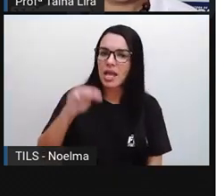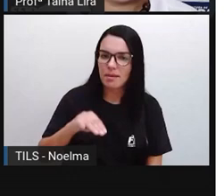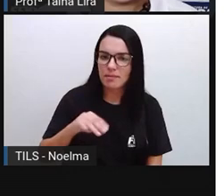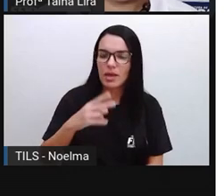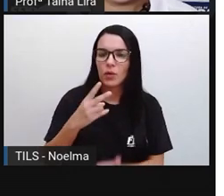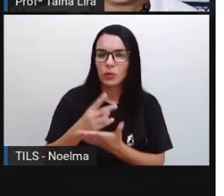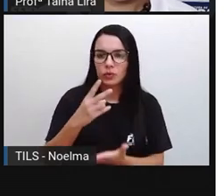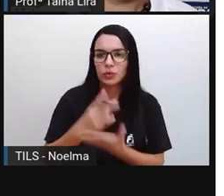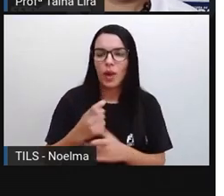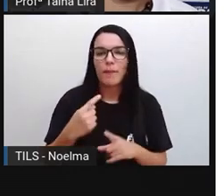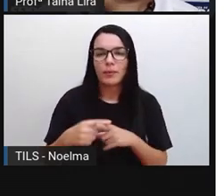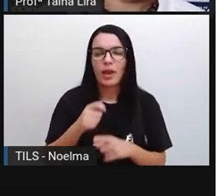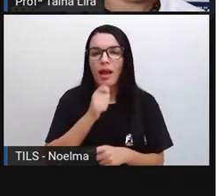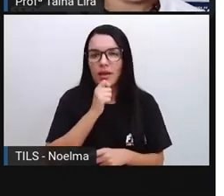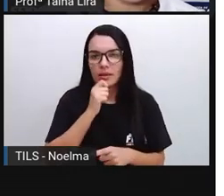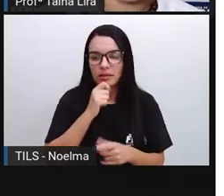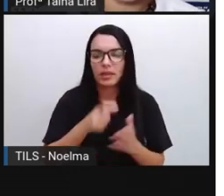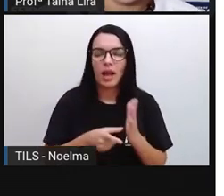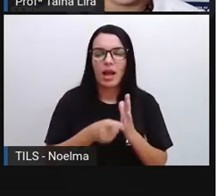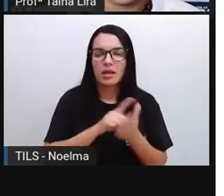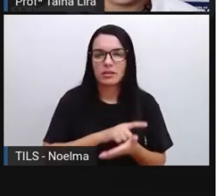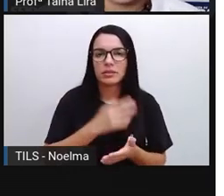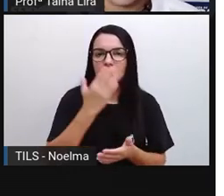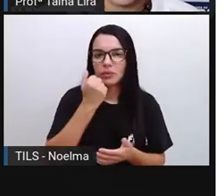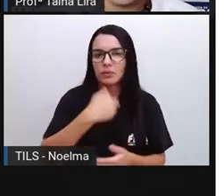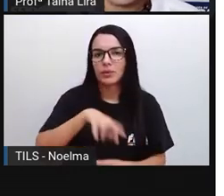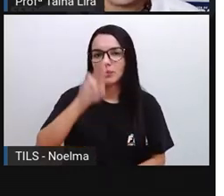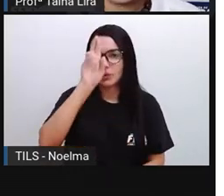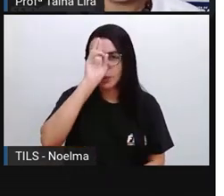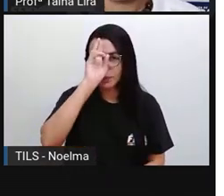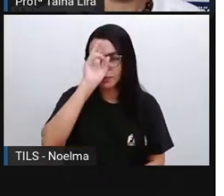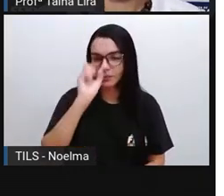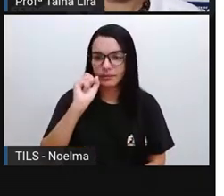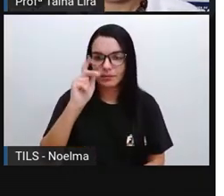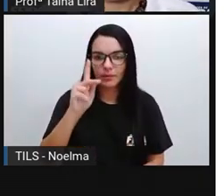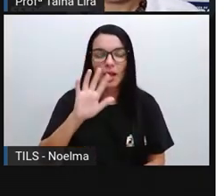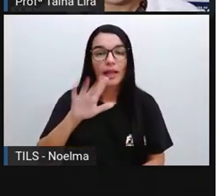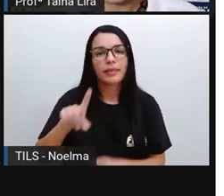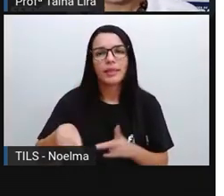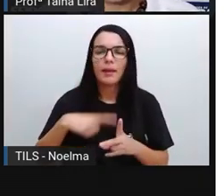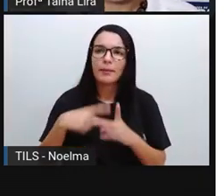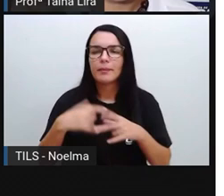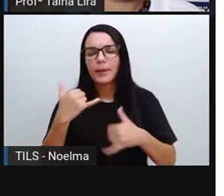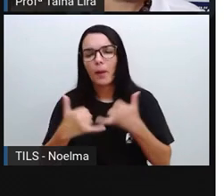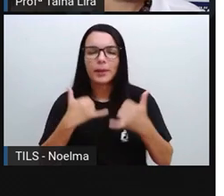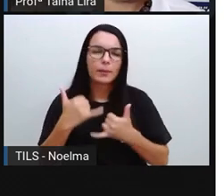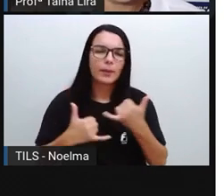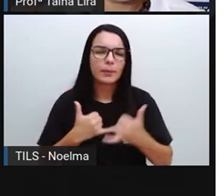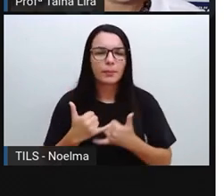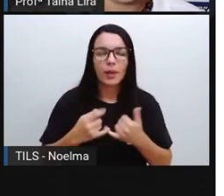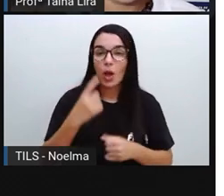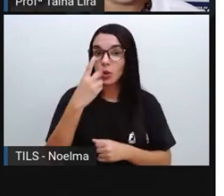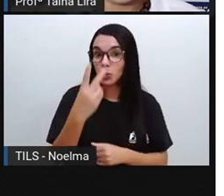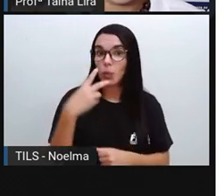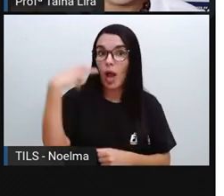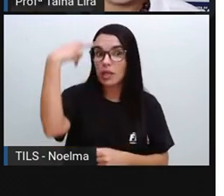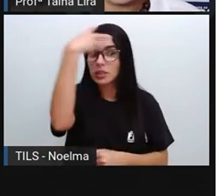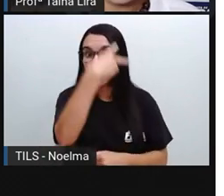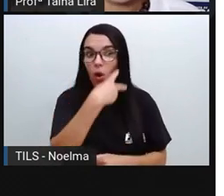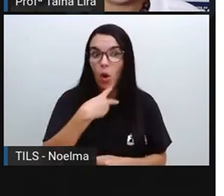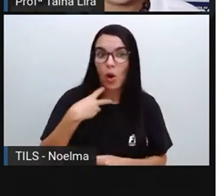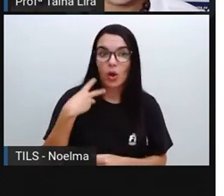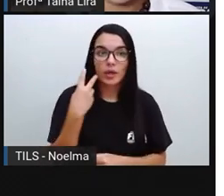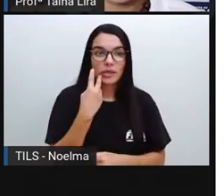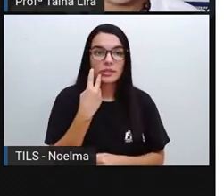AM, né? Porque é antes do meio-dia, tá? E ela foi lá pra praça e ficou lá duas horas. Olha lá.